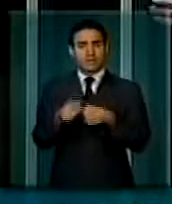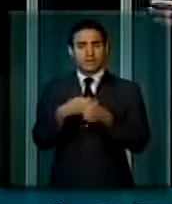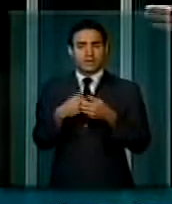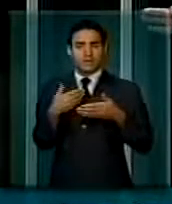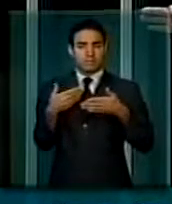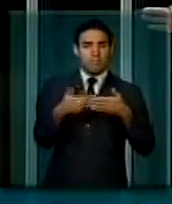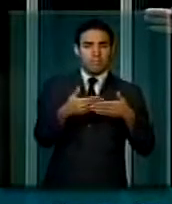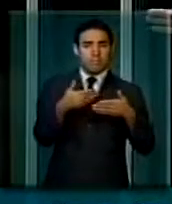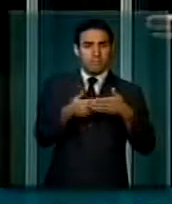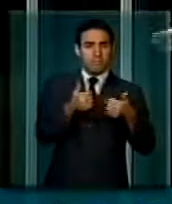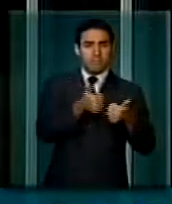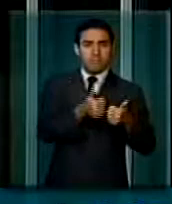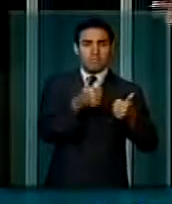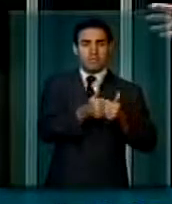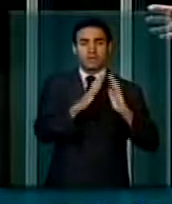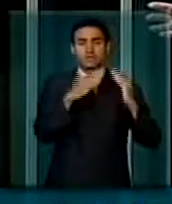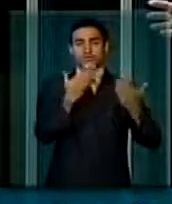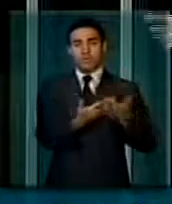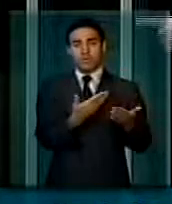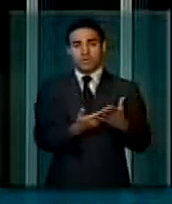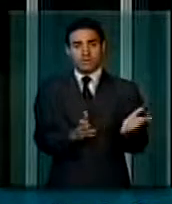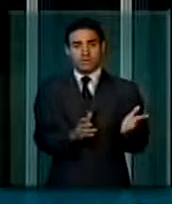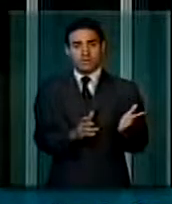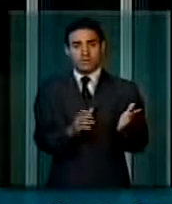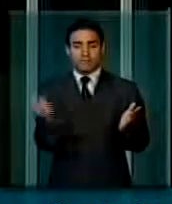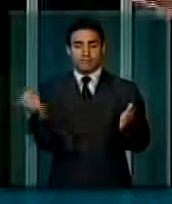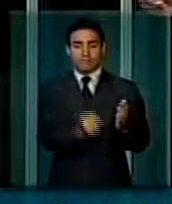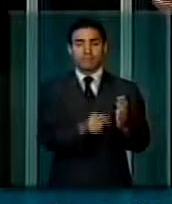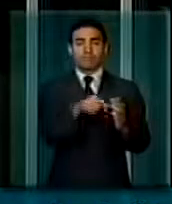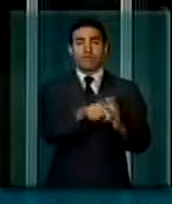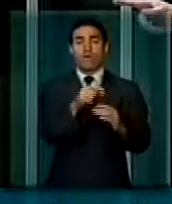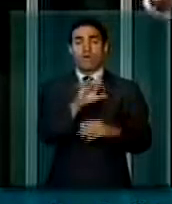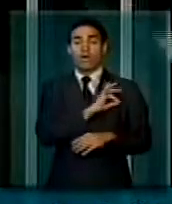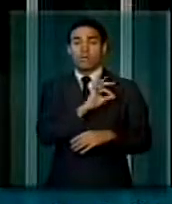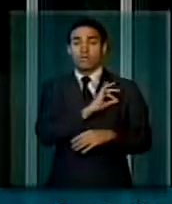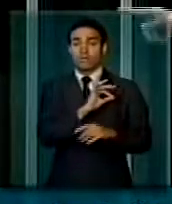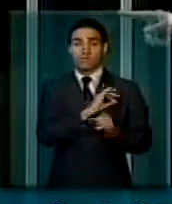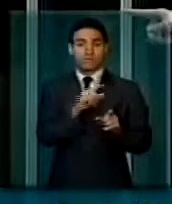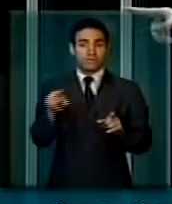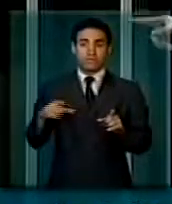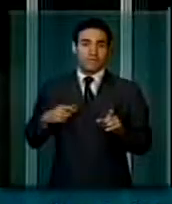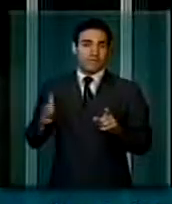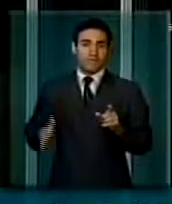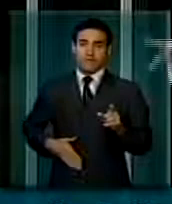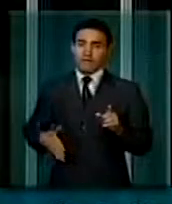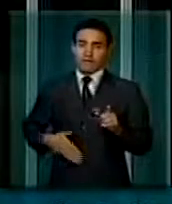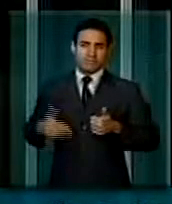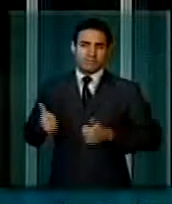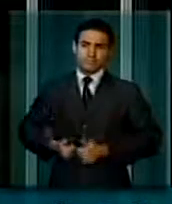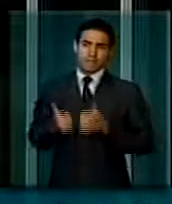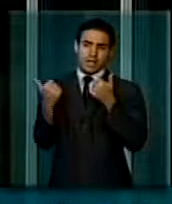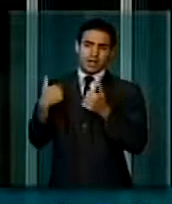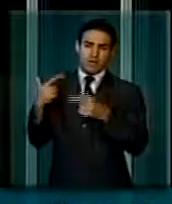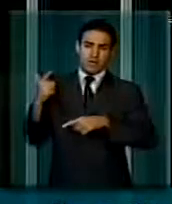Sempre perdemos a batalha porque colocamos a polícia lá e eles estão mais bem armados, mais bem equipados, se comunicam melhor que a